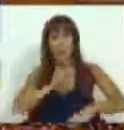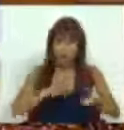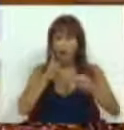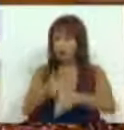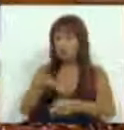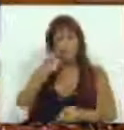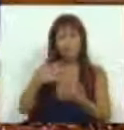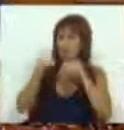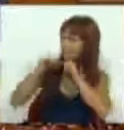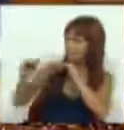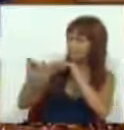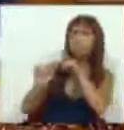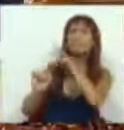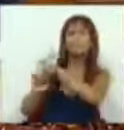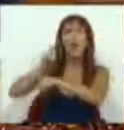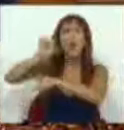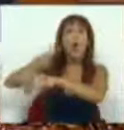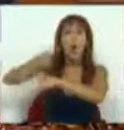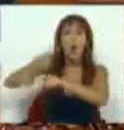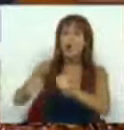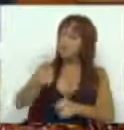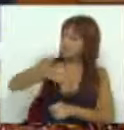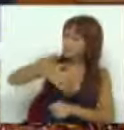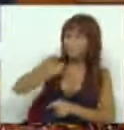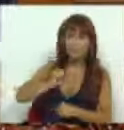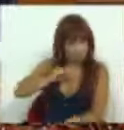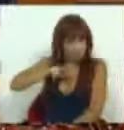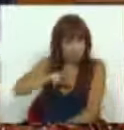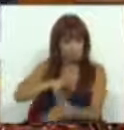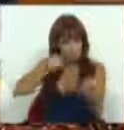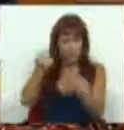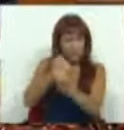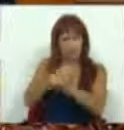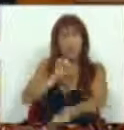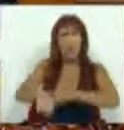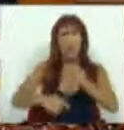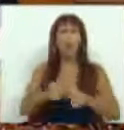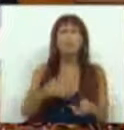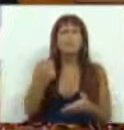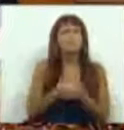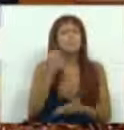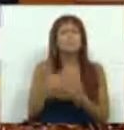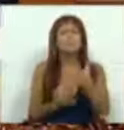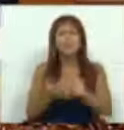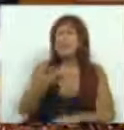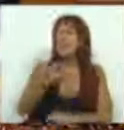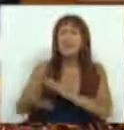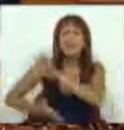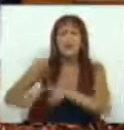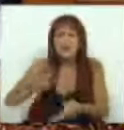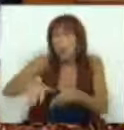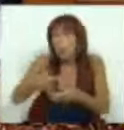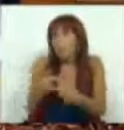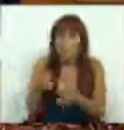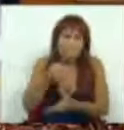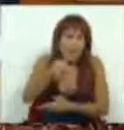continuar a garantir a sustentabilidade daquilo que é um património do nosso serviço. Qual vai ser a amortização das dívidas à indústria? O